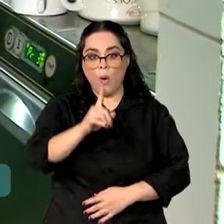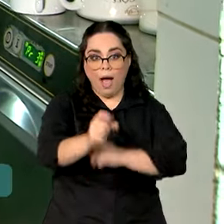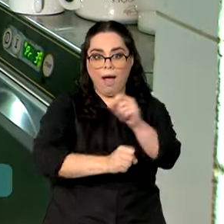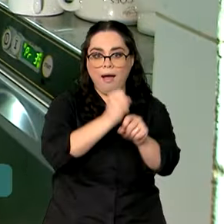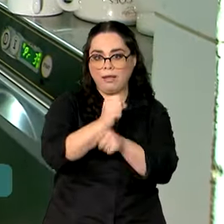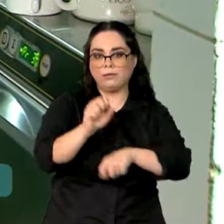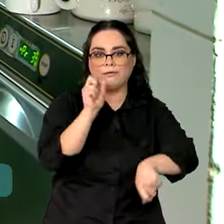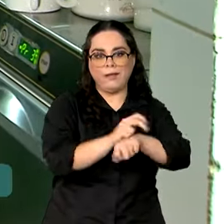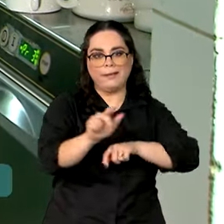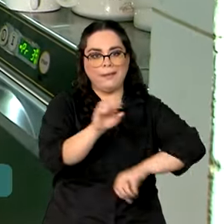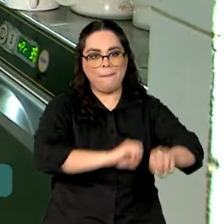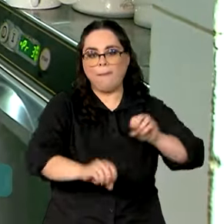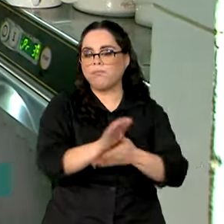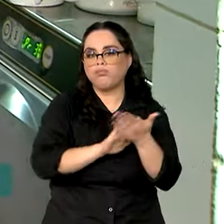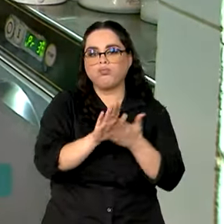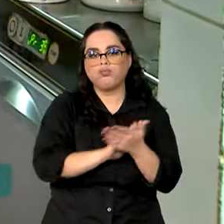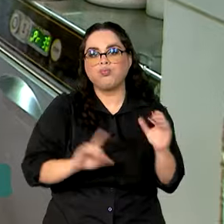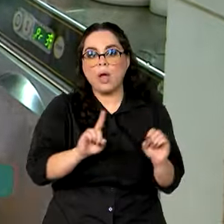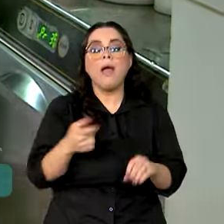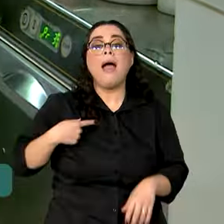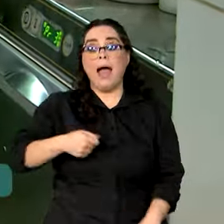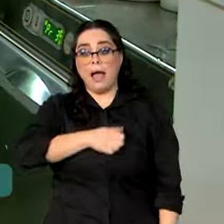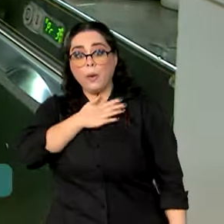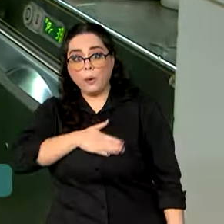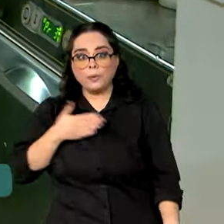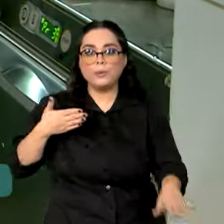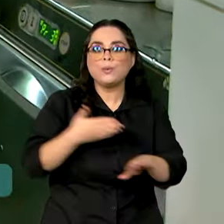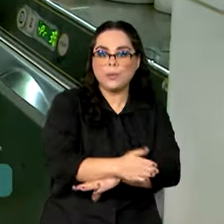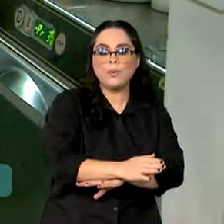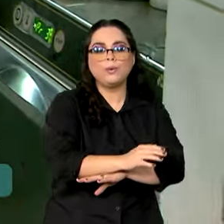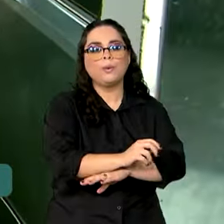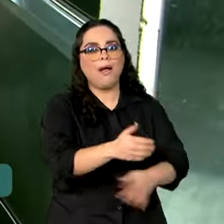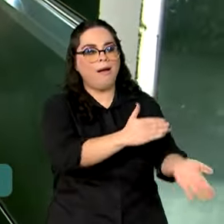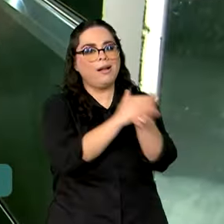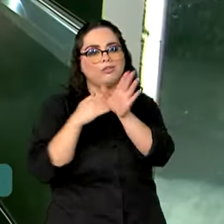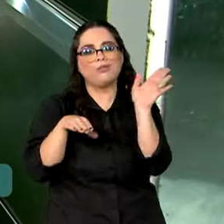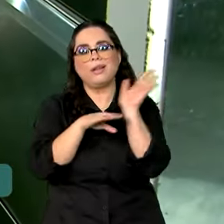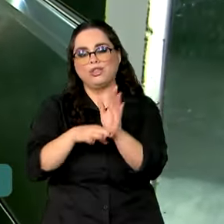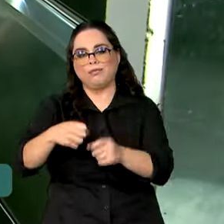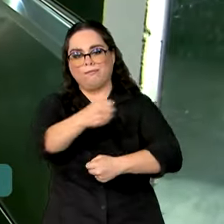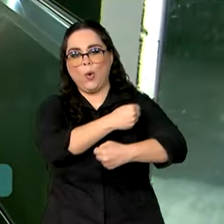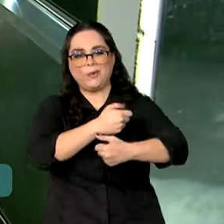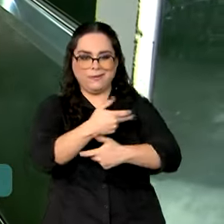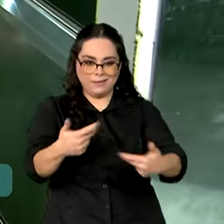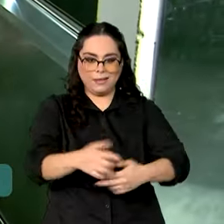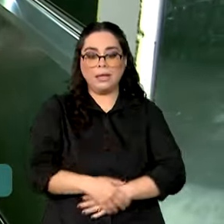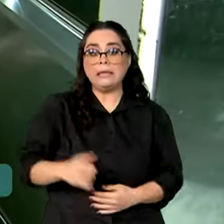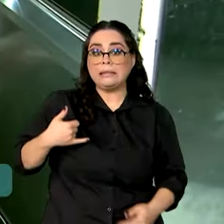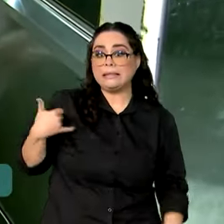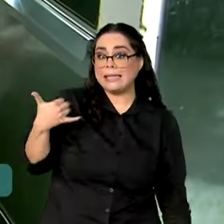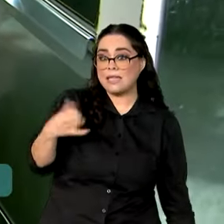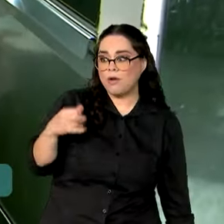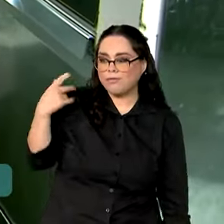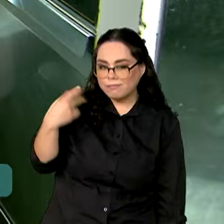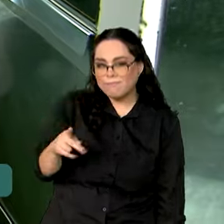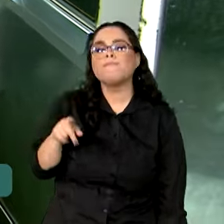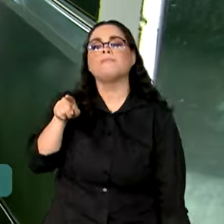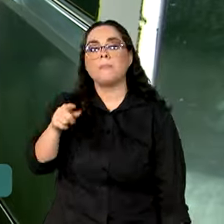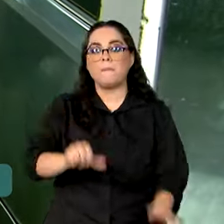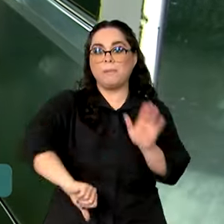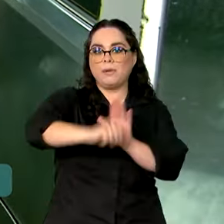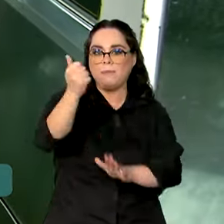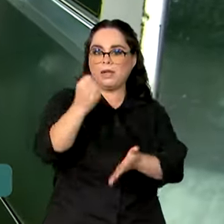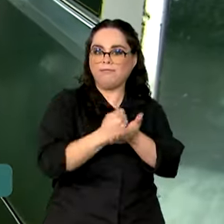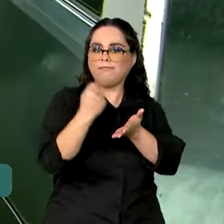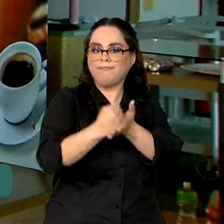conseguiu uma vaga em agosto como auxiliar de cozinha em Brasília. Aos 19 anos, esse é o primeiro emprego com